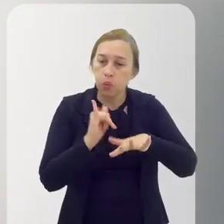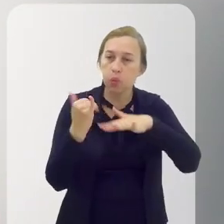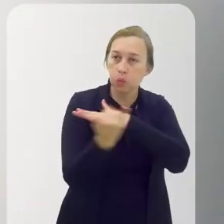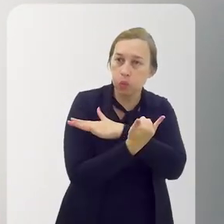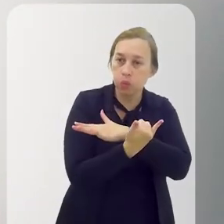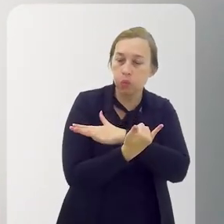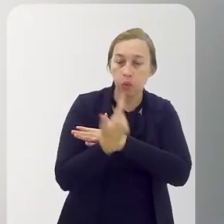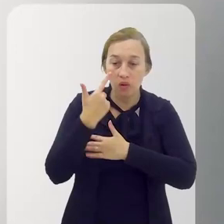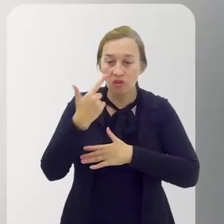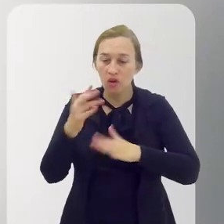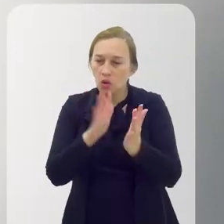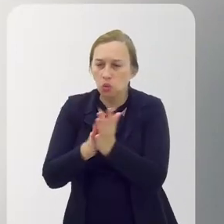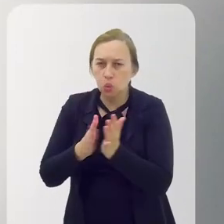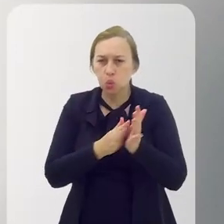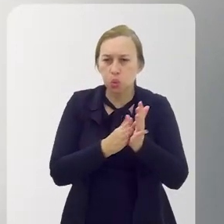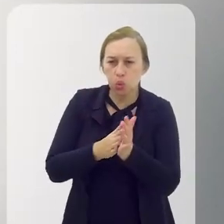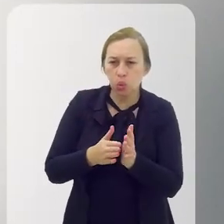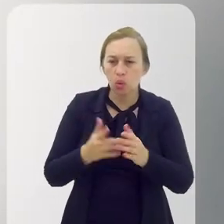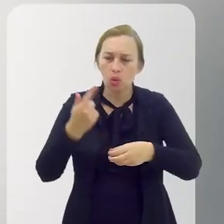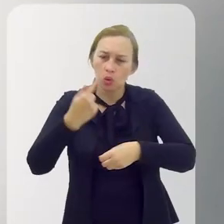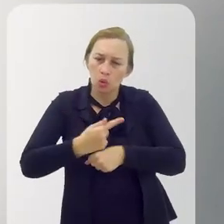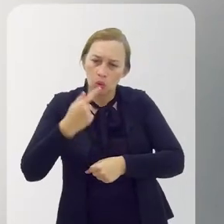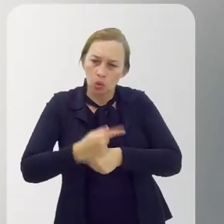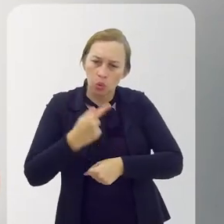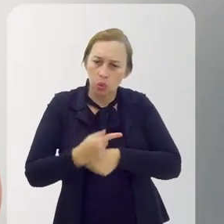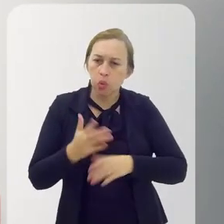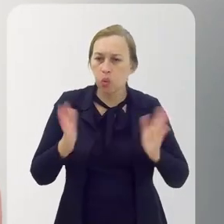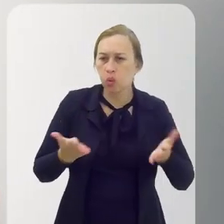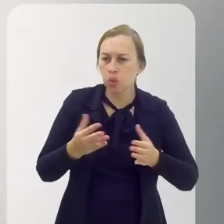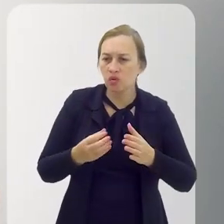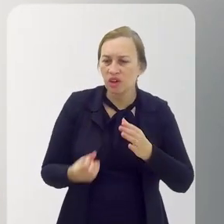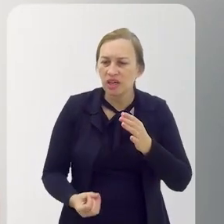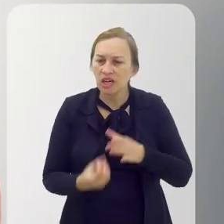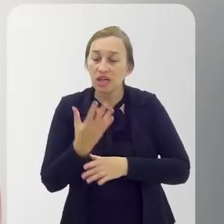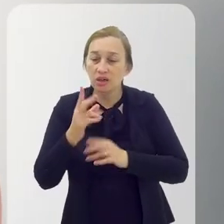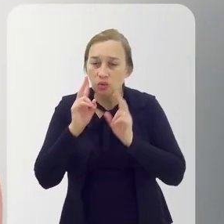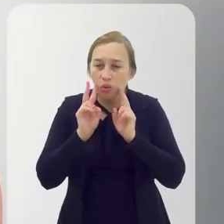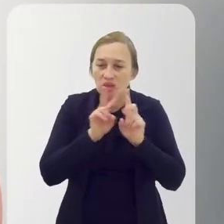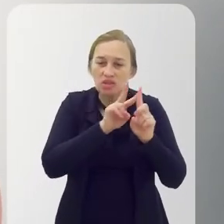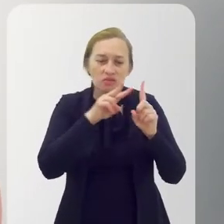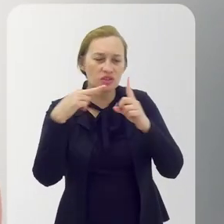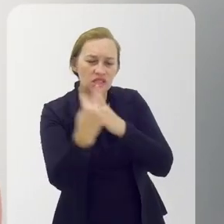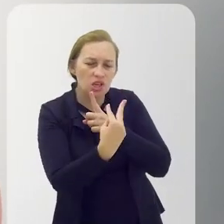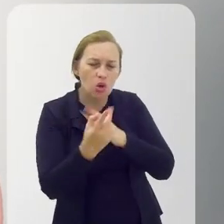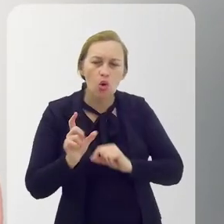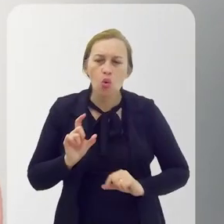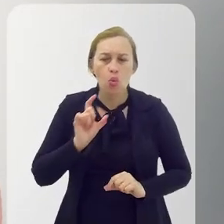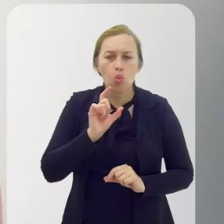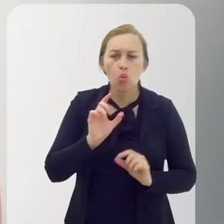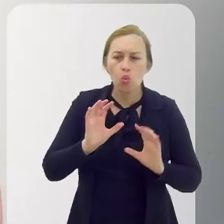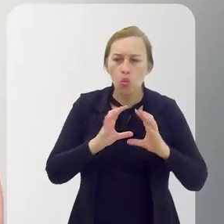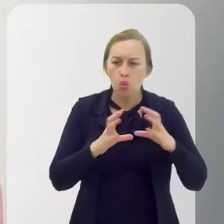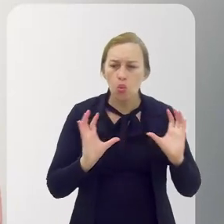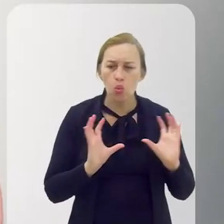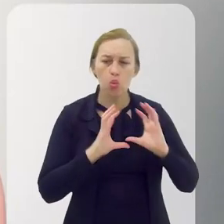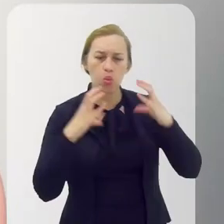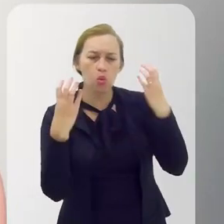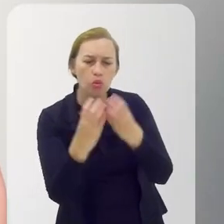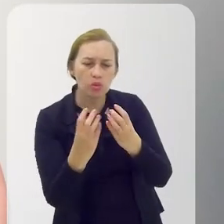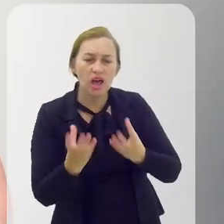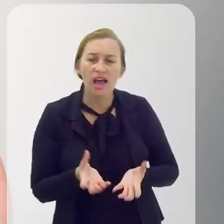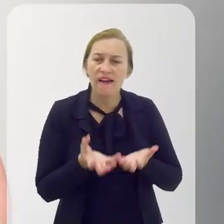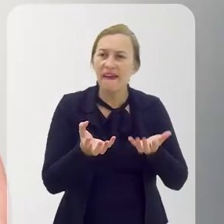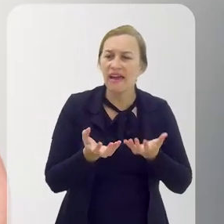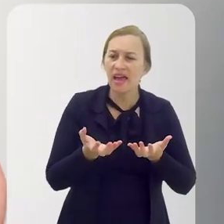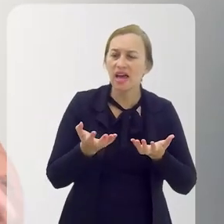o enredo, olhando para a escola de samba que a gente está e hoje a Grande Rio, a gente vai construindo com esse olhar. O que essa comunidade